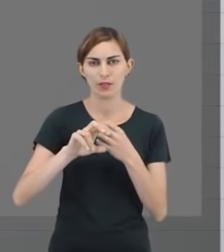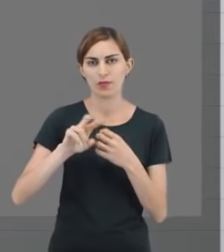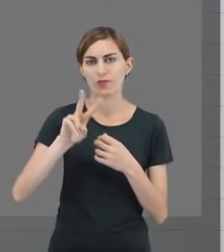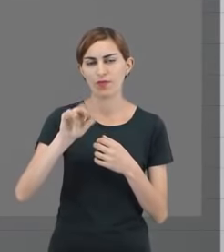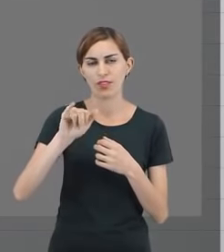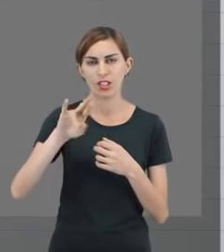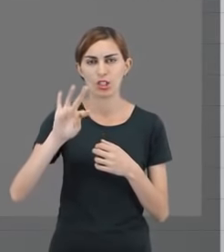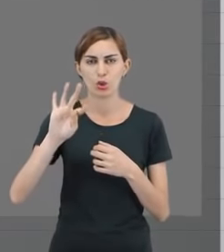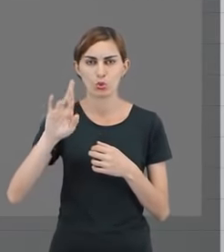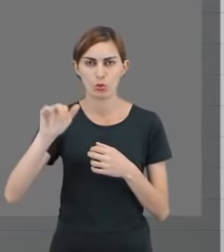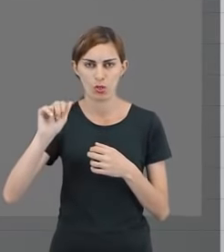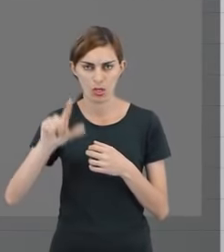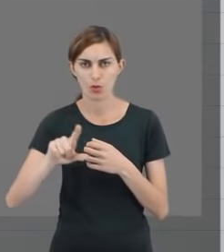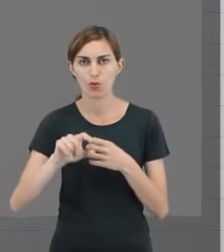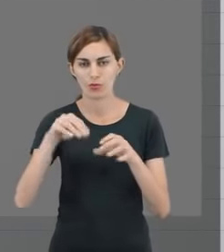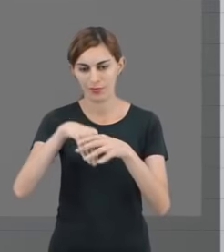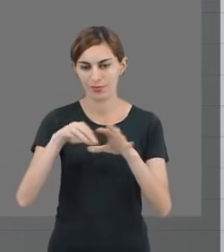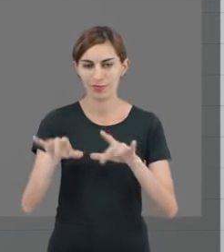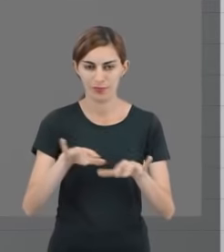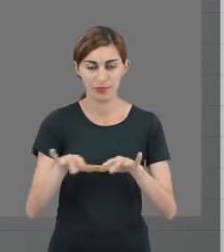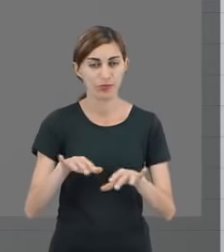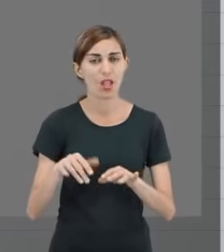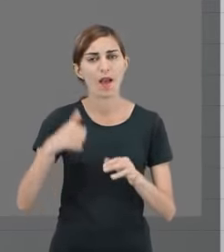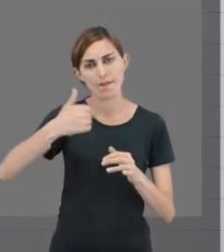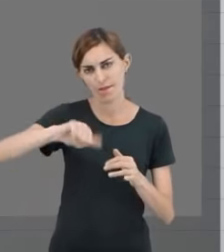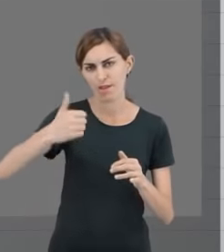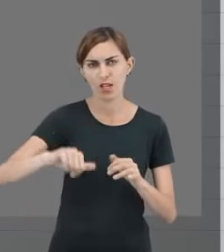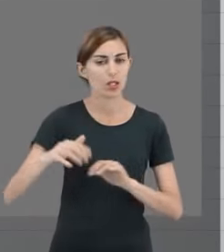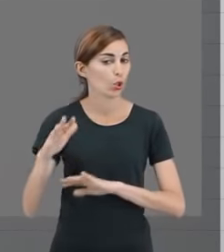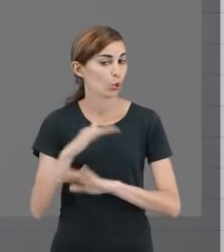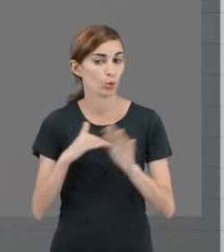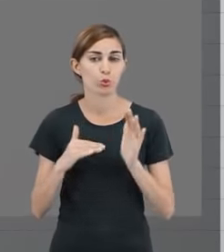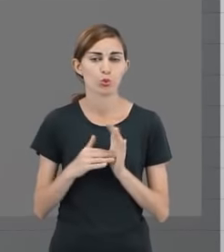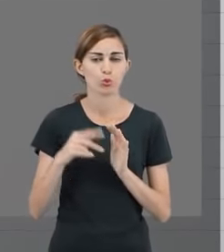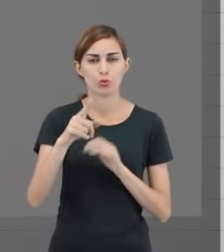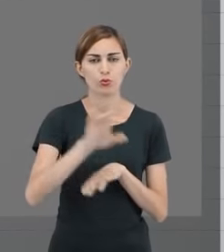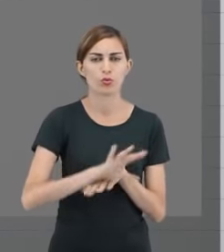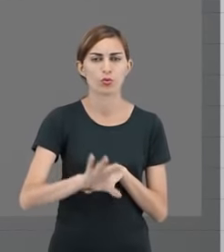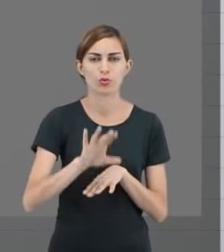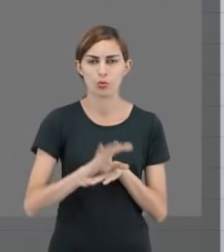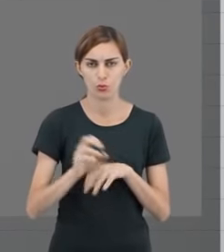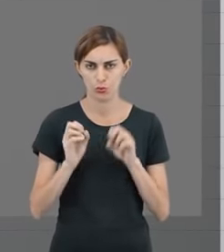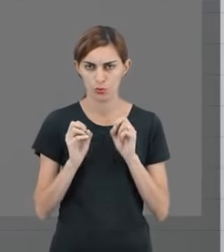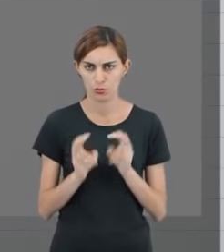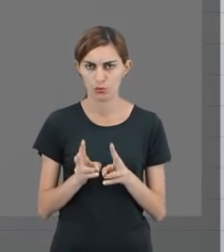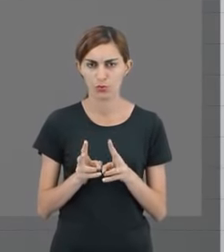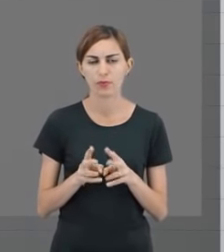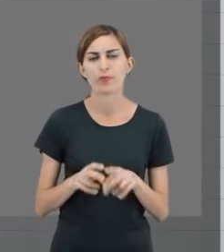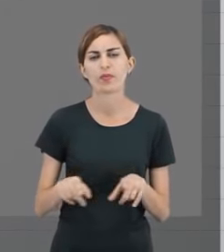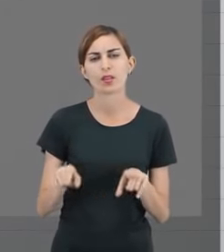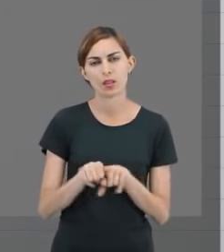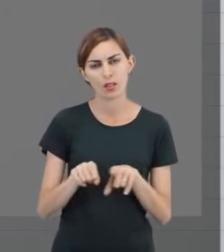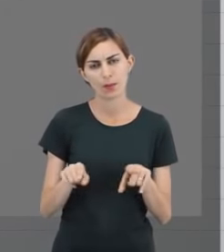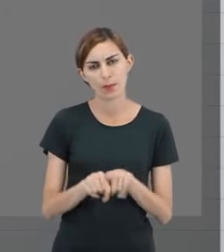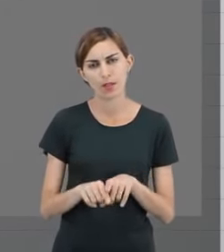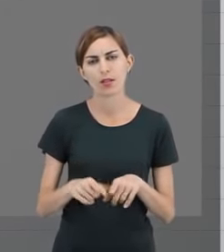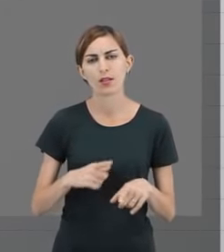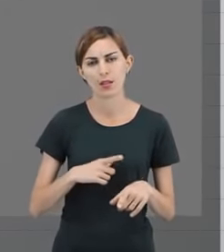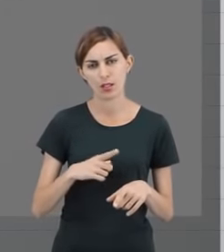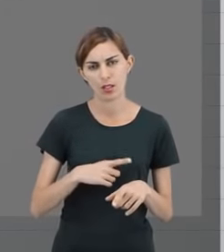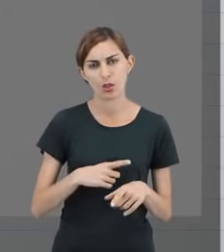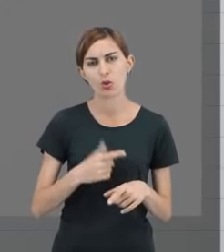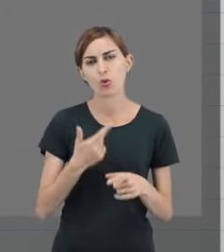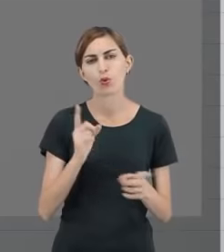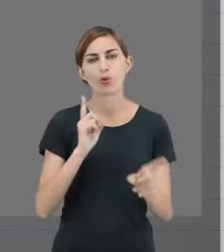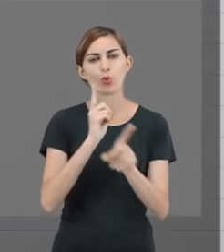Certo? Essa avalia o módulo inteiro que você cursou. Ok? E fora isso, nós temos que a gente